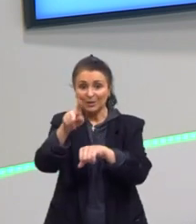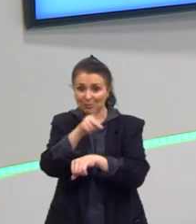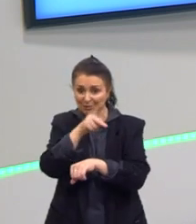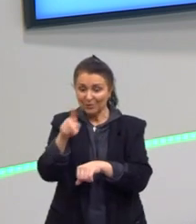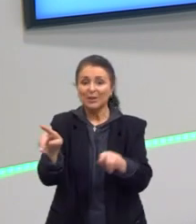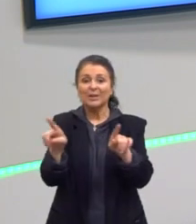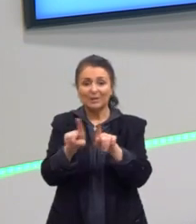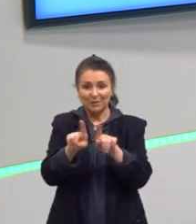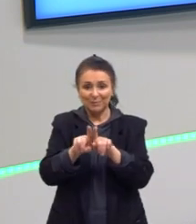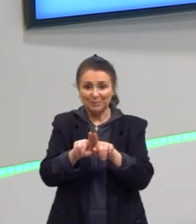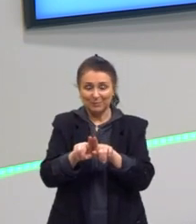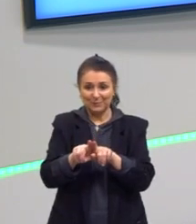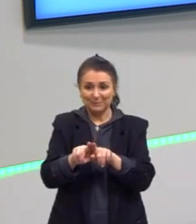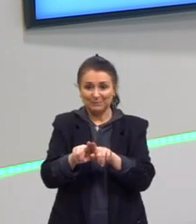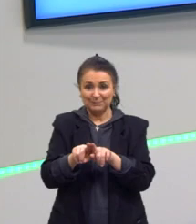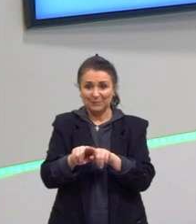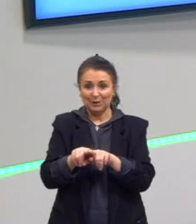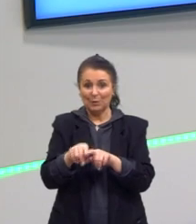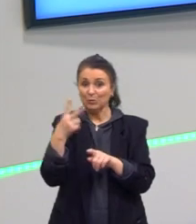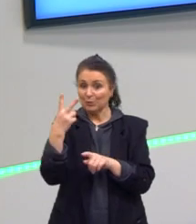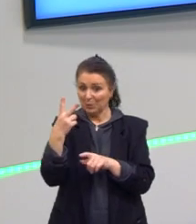como o Manual do Mundo, acompanhar.